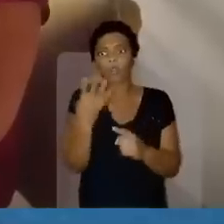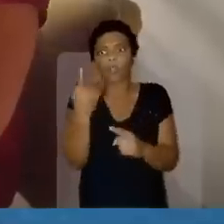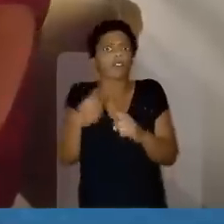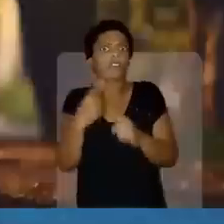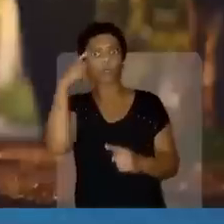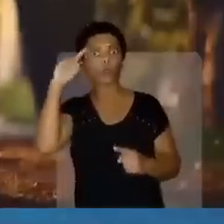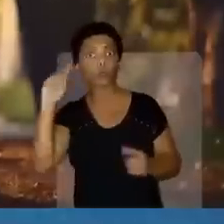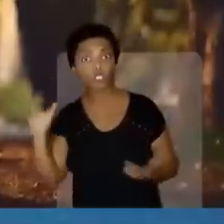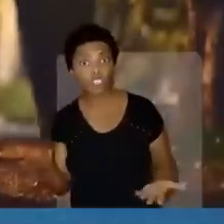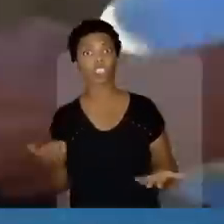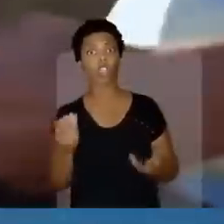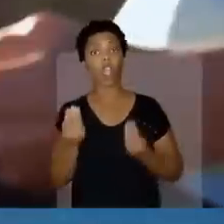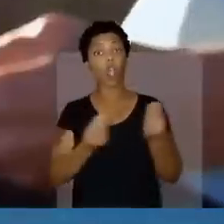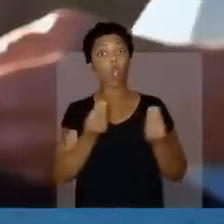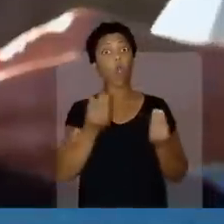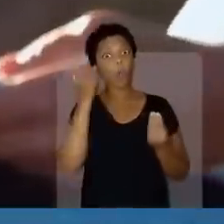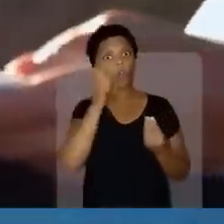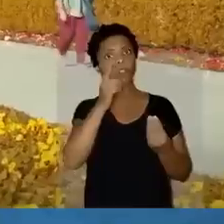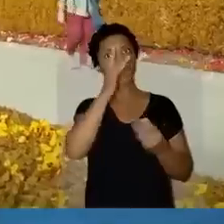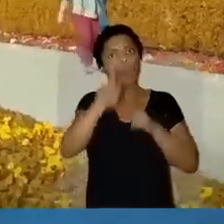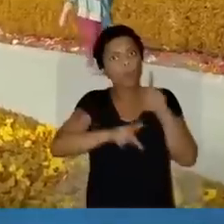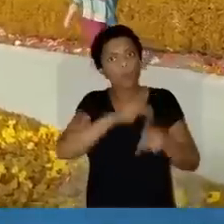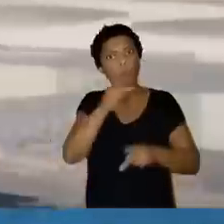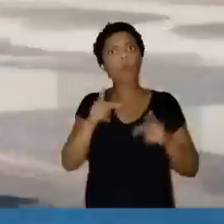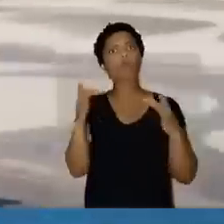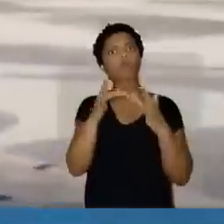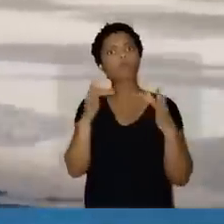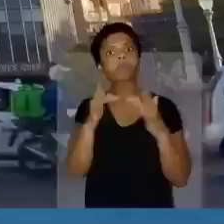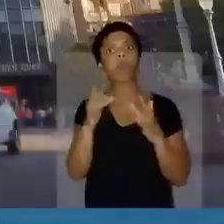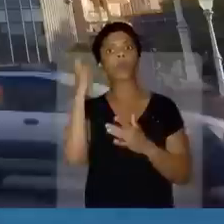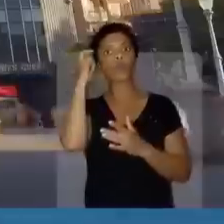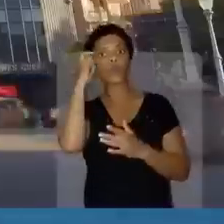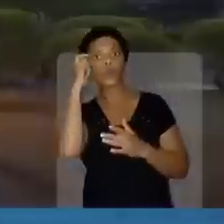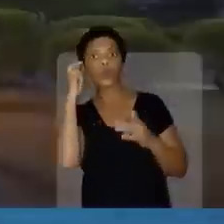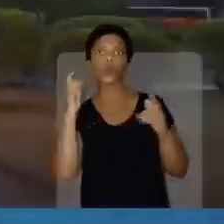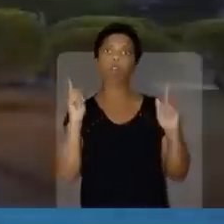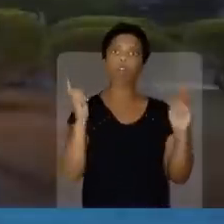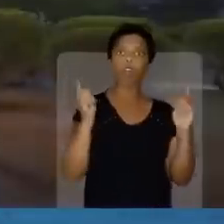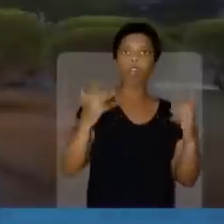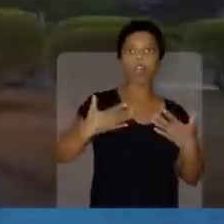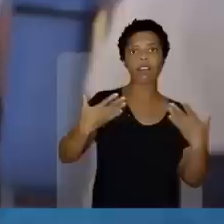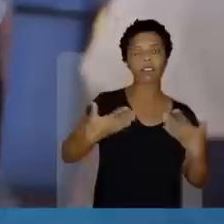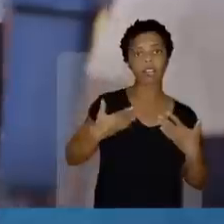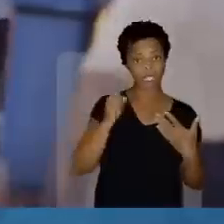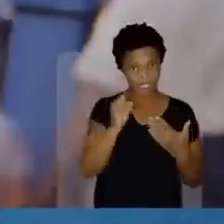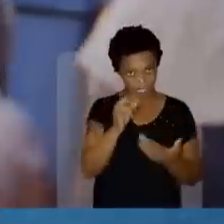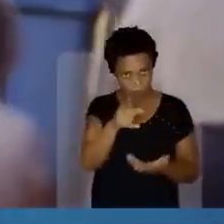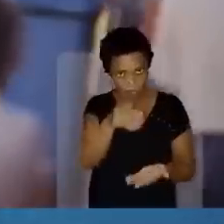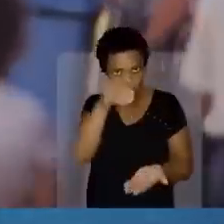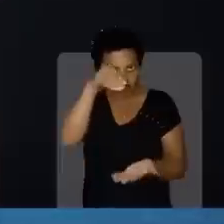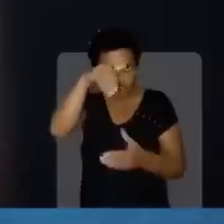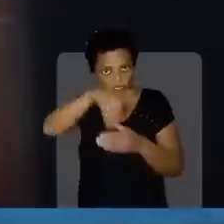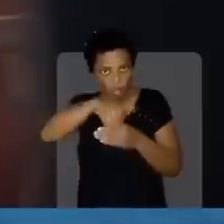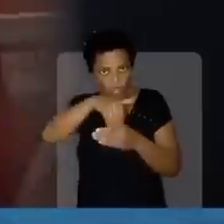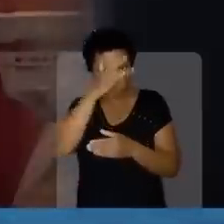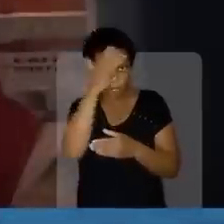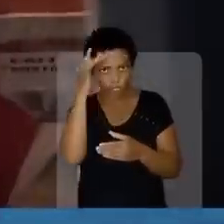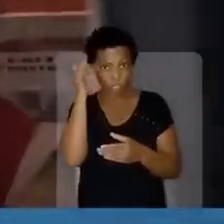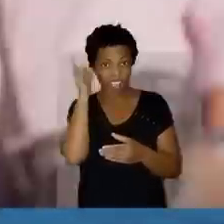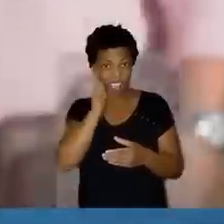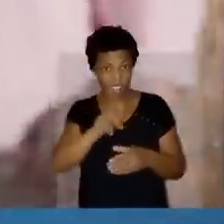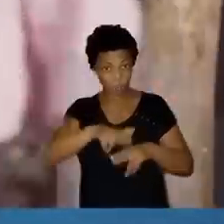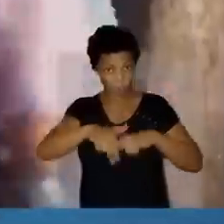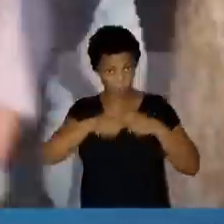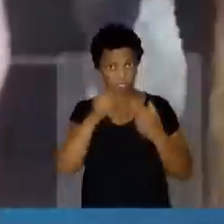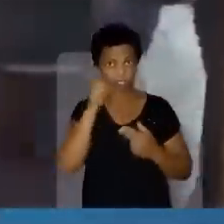vezes por dia. Como garantir que a pessoa tenha acesso à cultura, ao lazer. Se você vota em alguém que está ganhando o seu voto